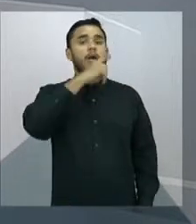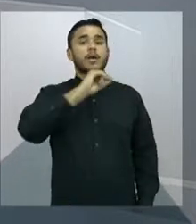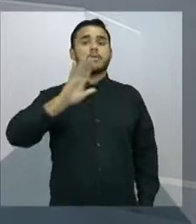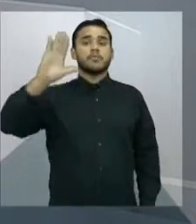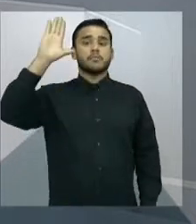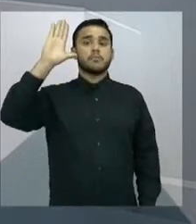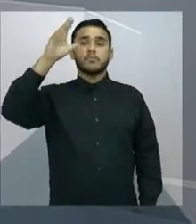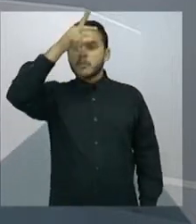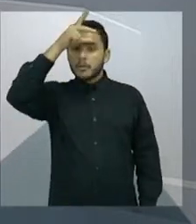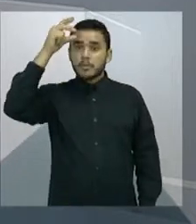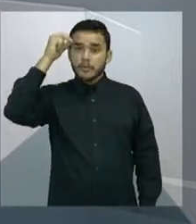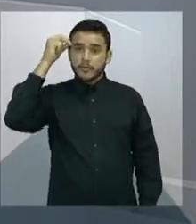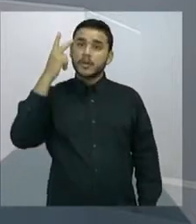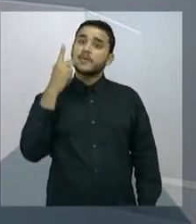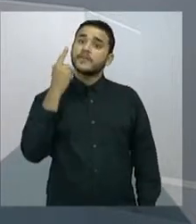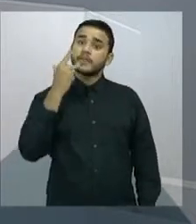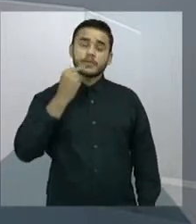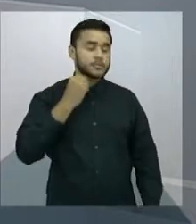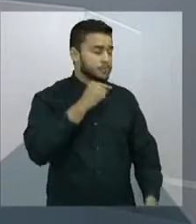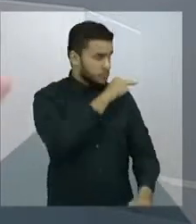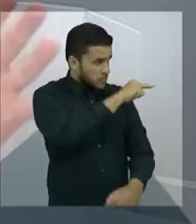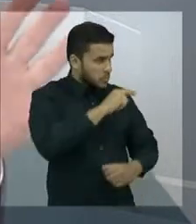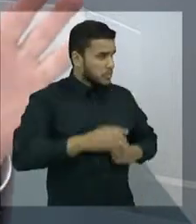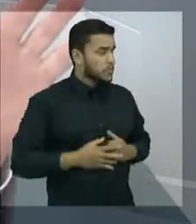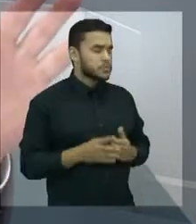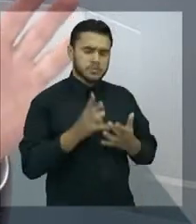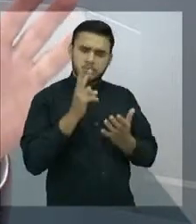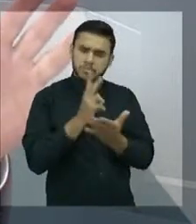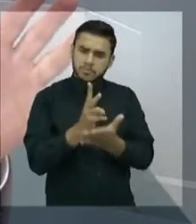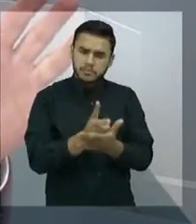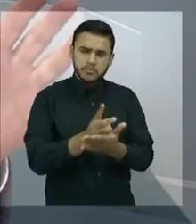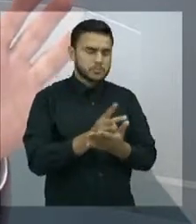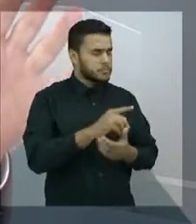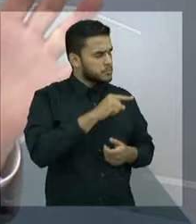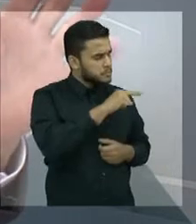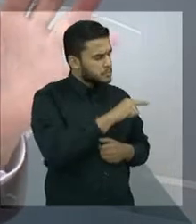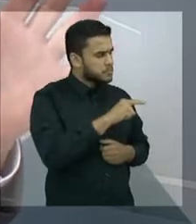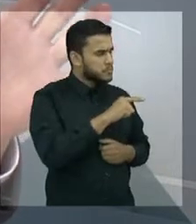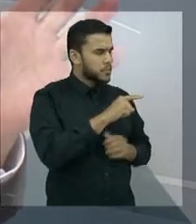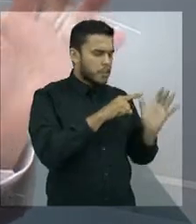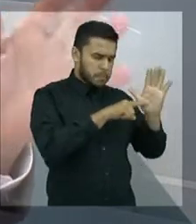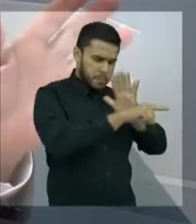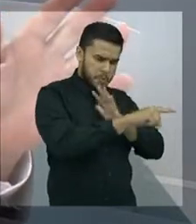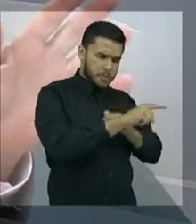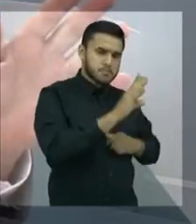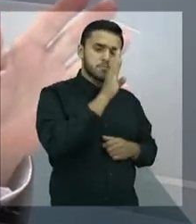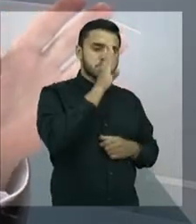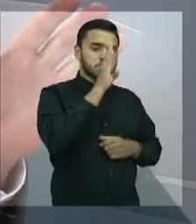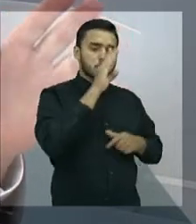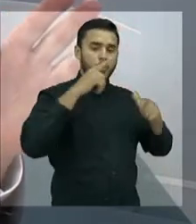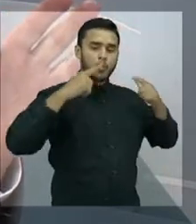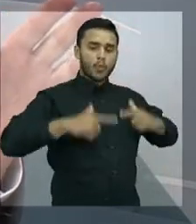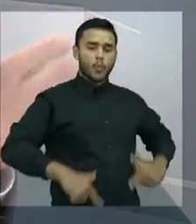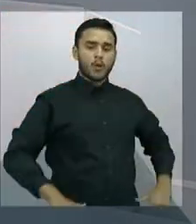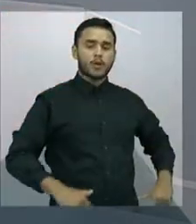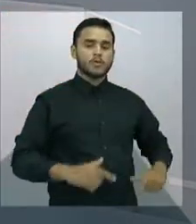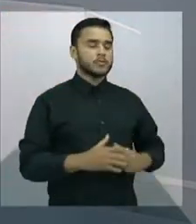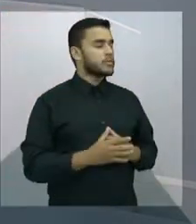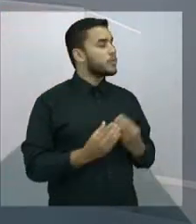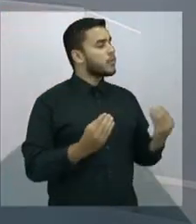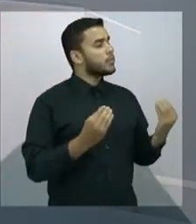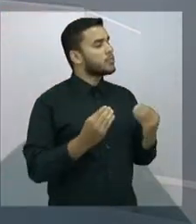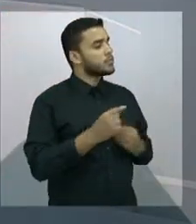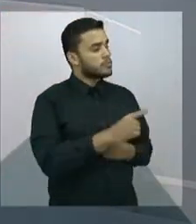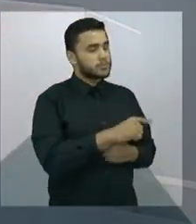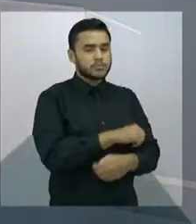Prefeitura de Fortaleza. O senhor sempre se mantém nesse aspecto e o senhor se mantém calado, pelo menos no plenário, né? Como